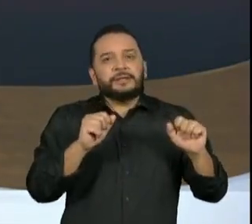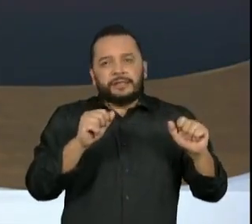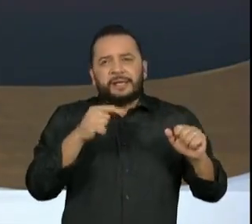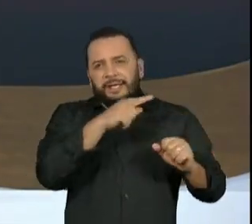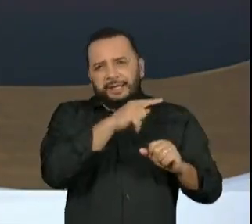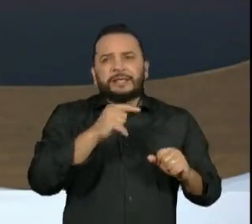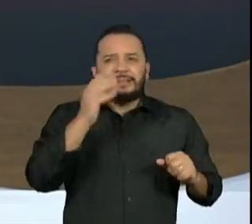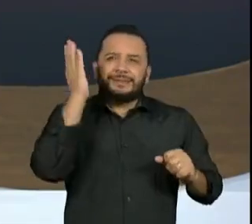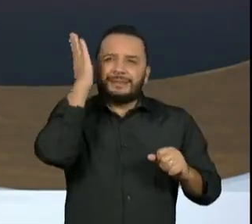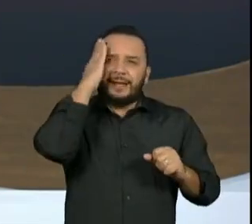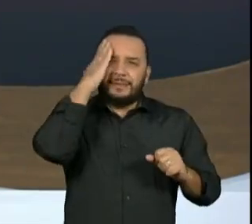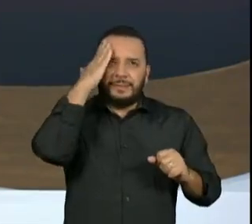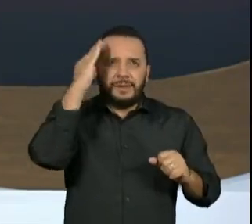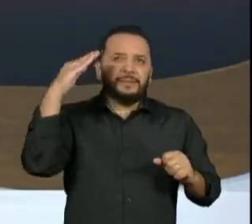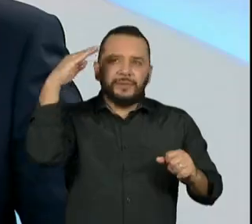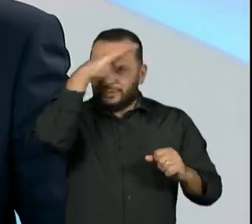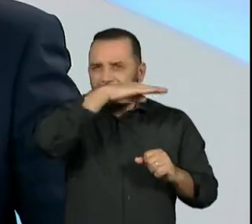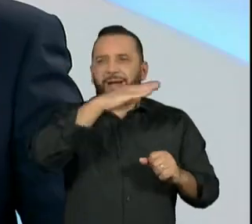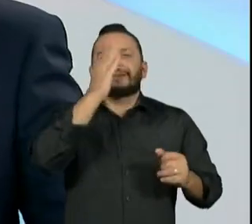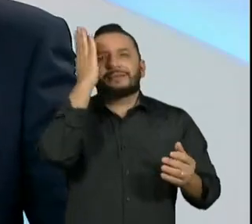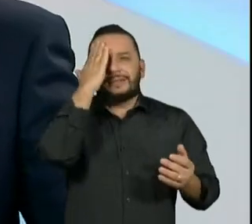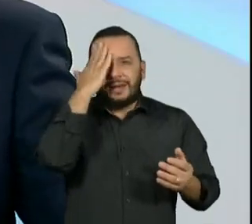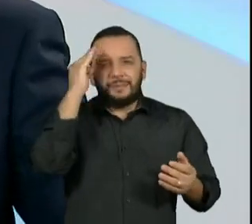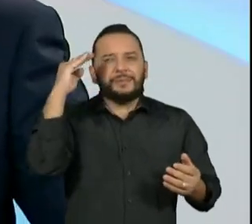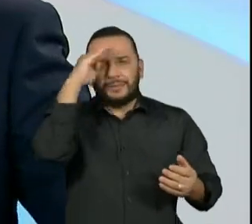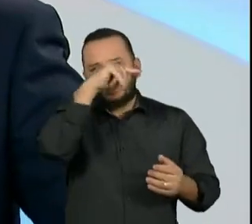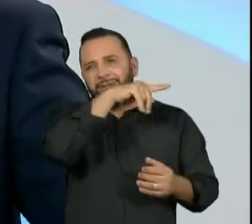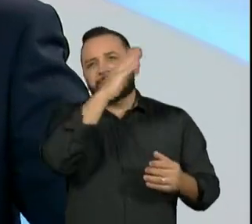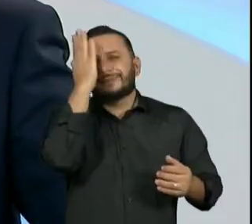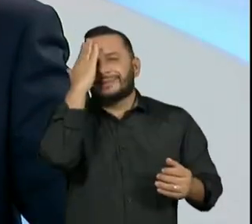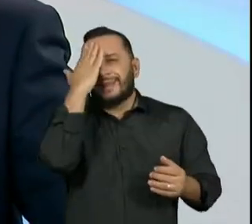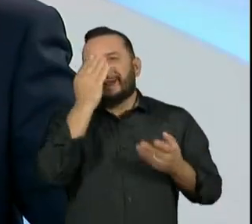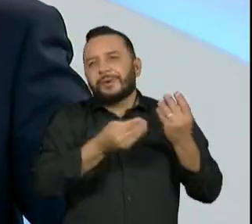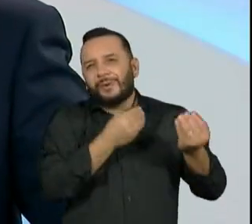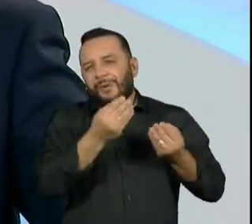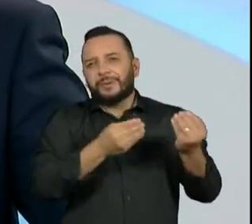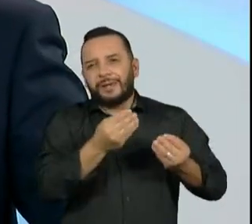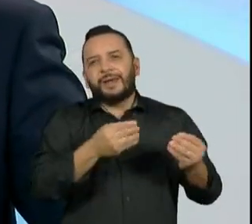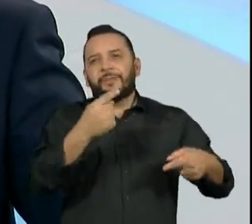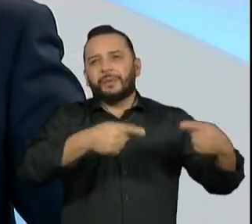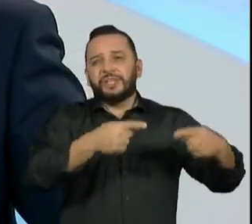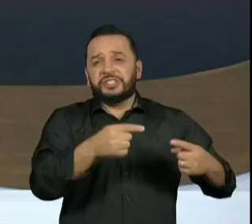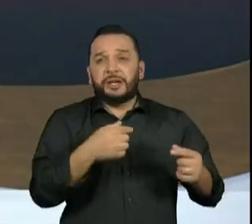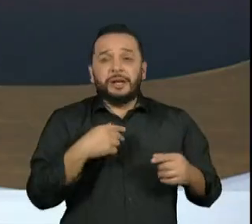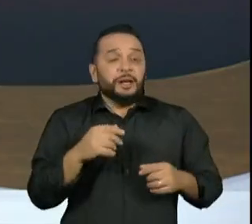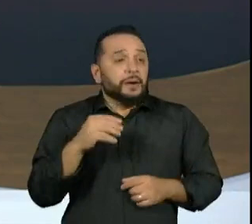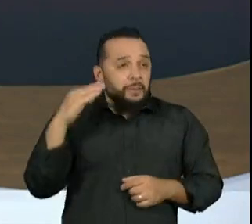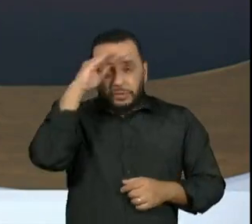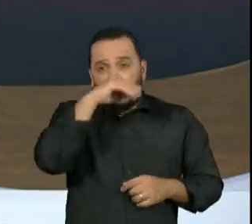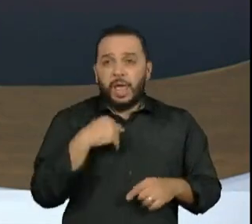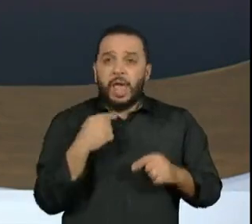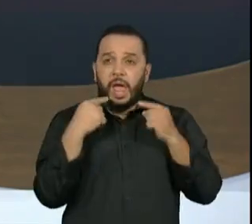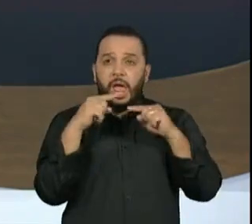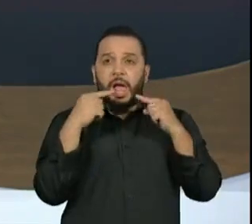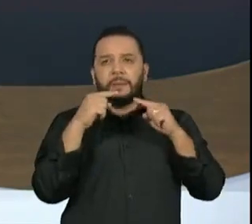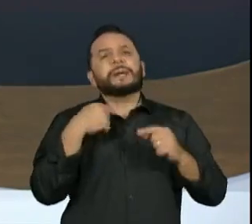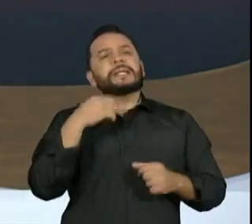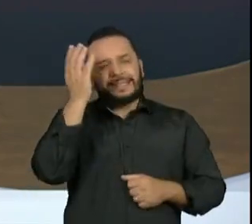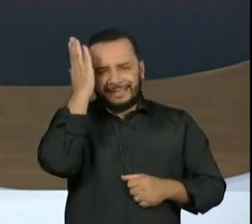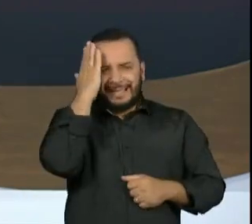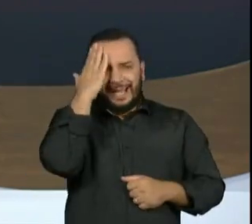sabia que era assim antes. Cobriu o Bolsonaro a vida inteira. Escrevi sobre isso. Mas agora ele está no poder. Então parece que tem uma cobrança entre